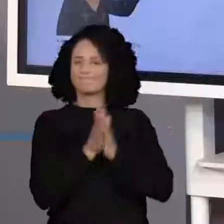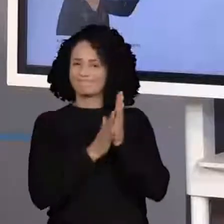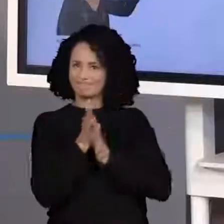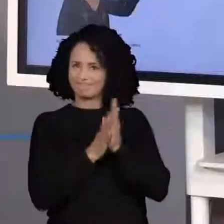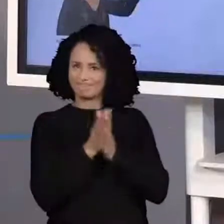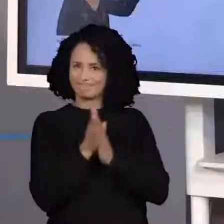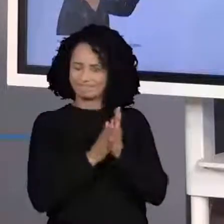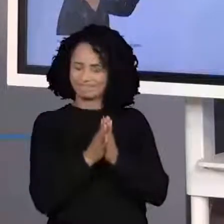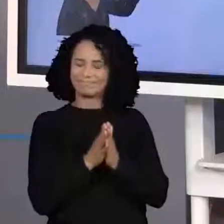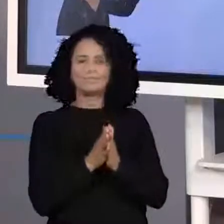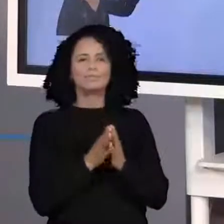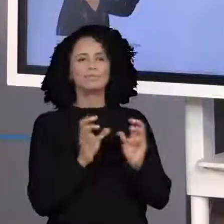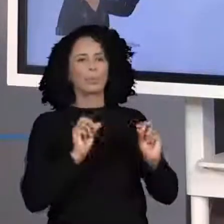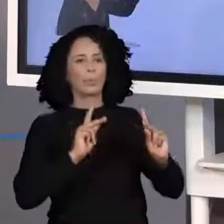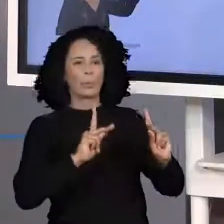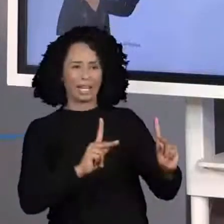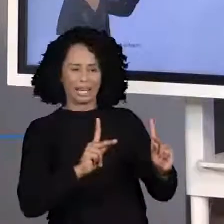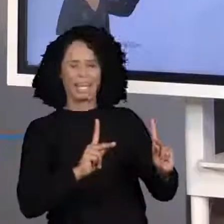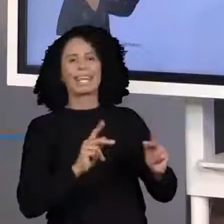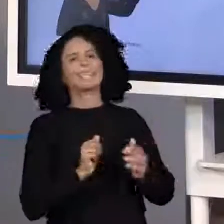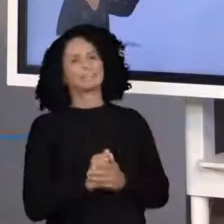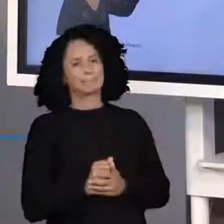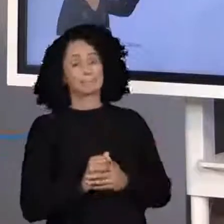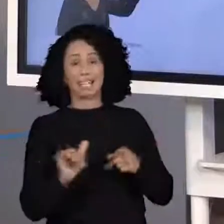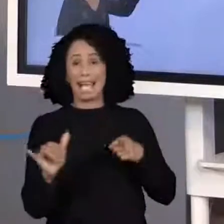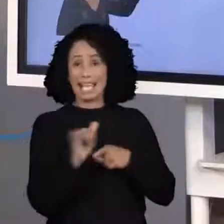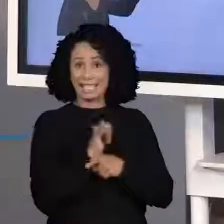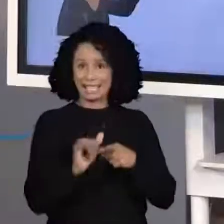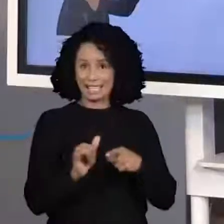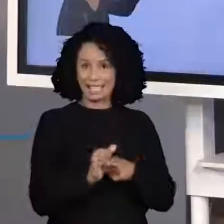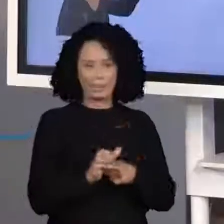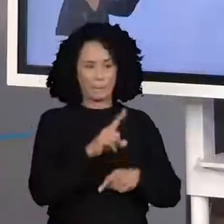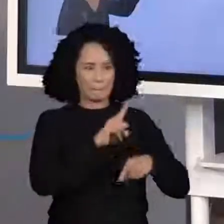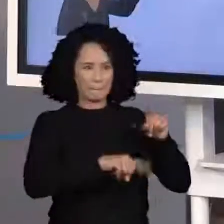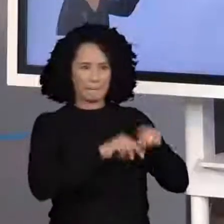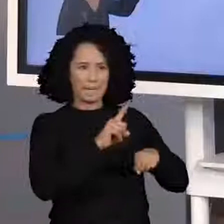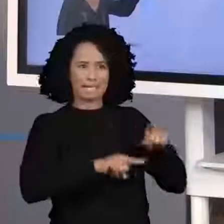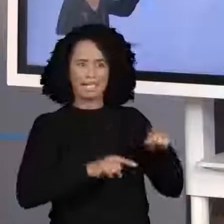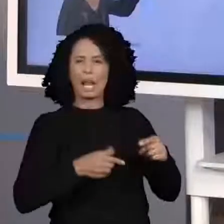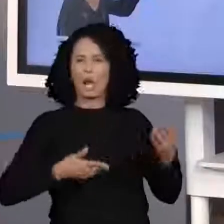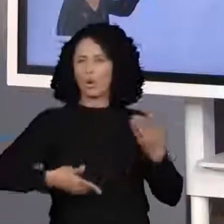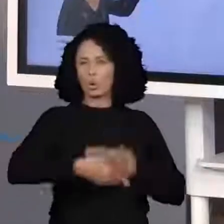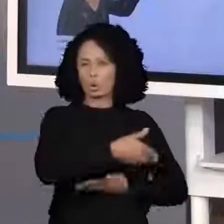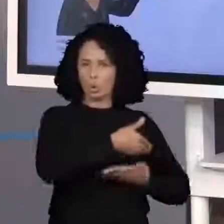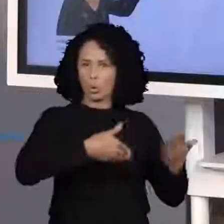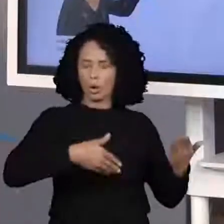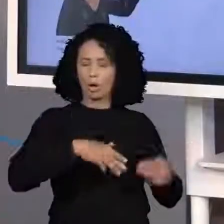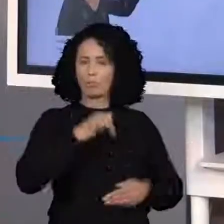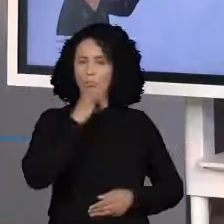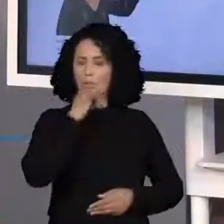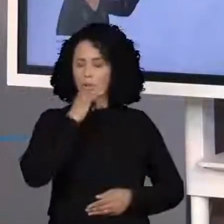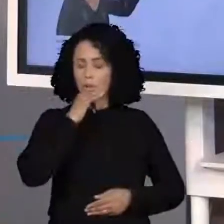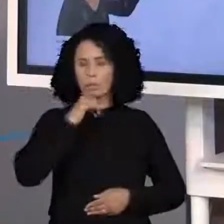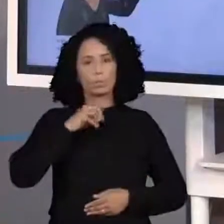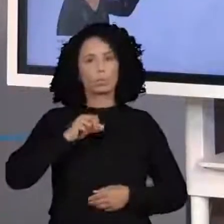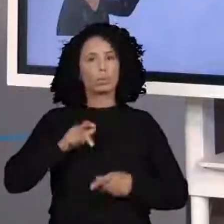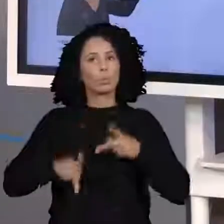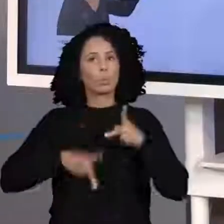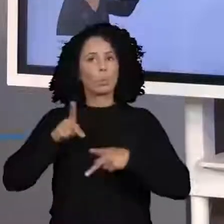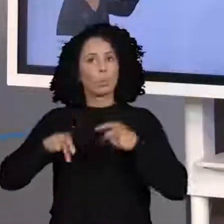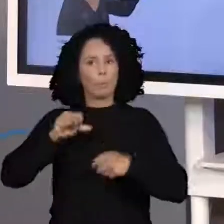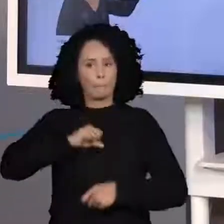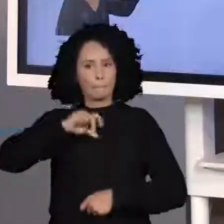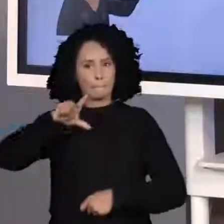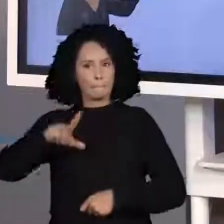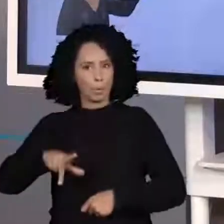indígenas a estratégia de troca. Onde os portugueses mostravam algo, os indígenas